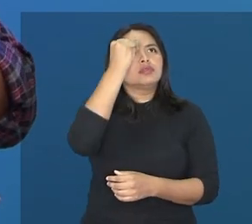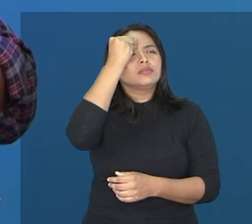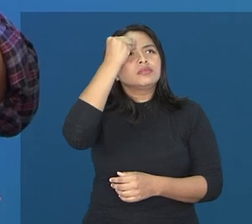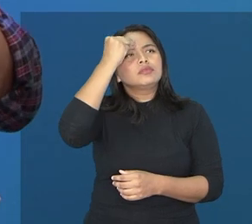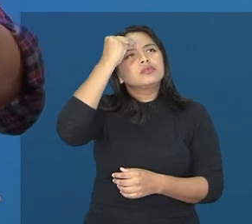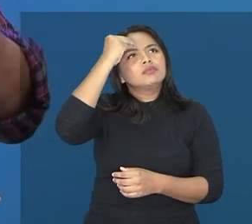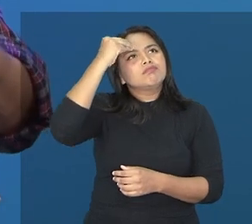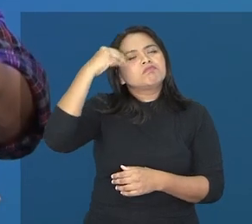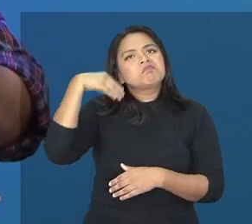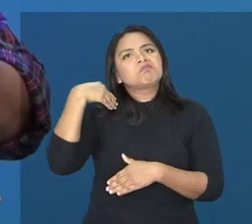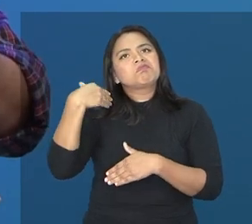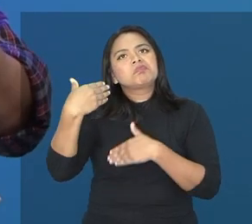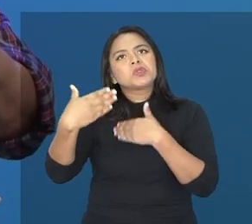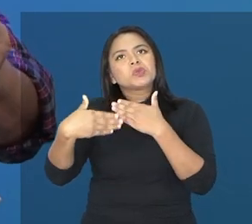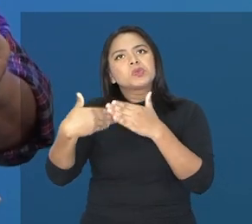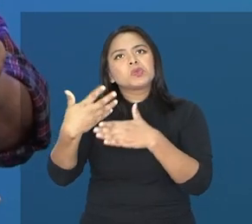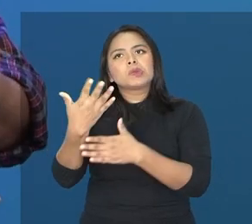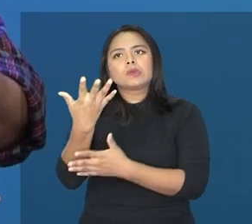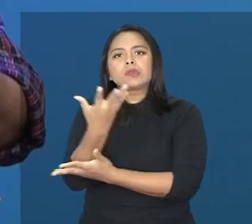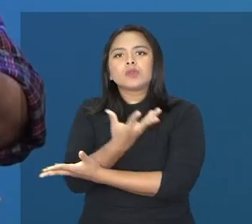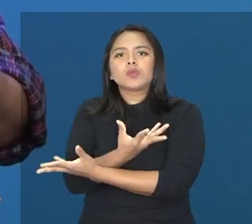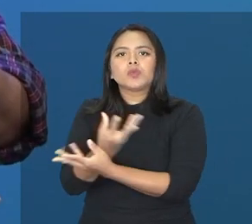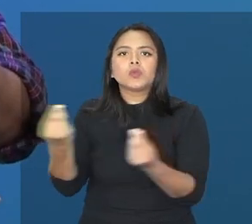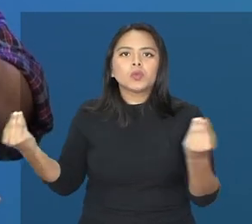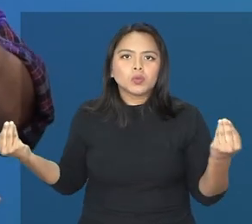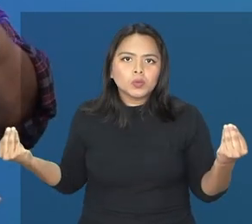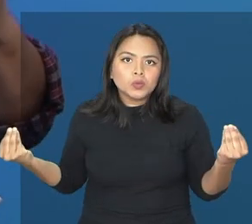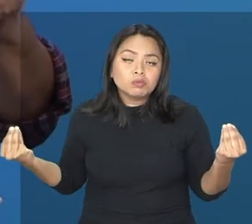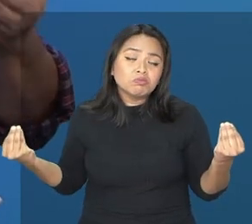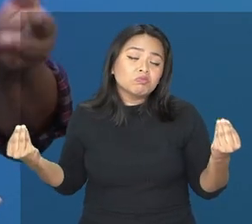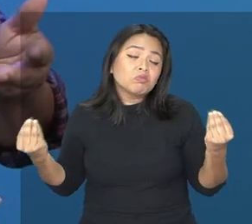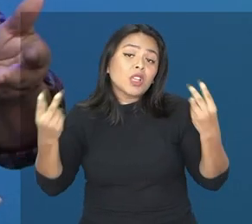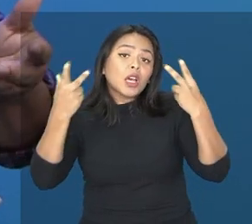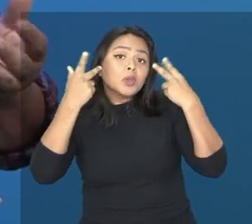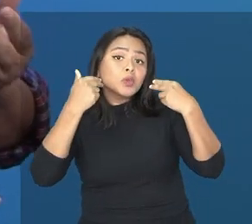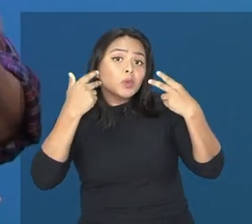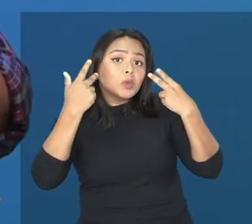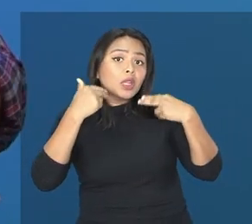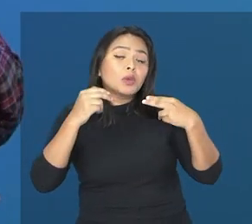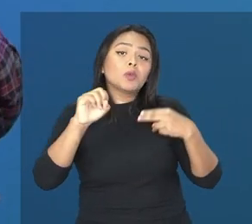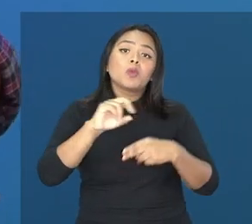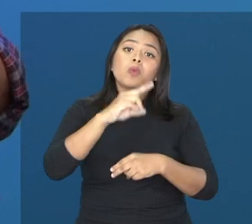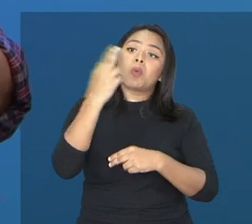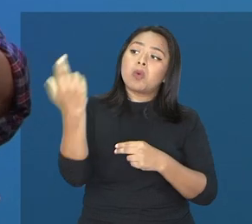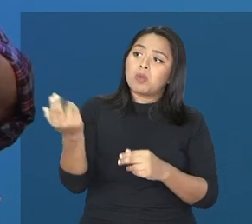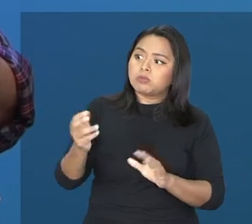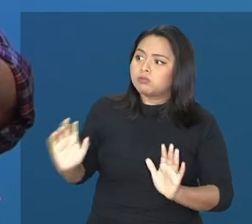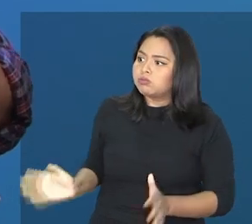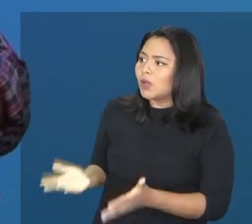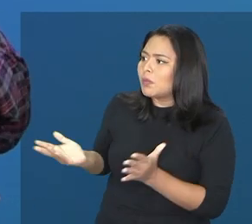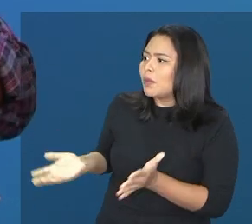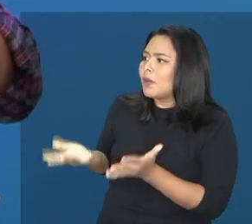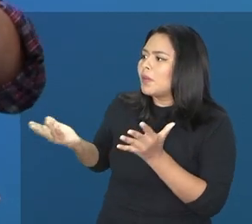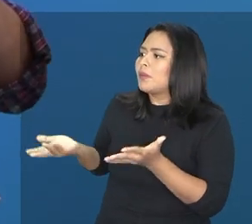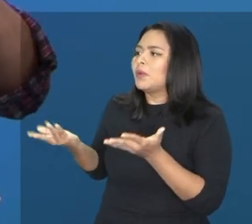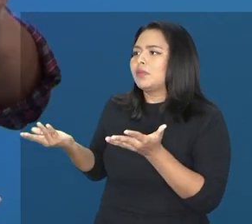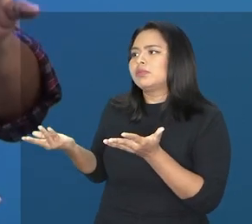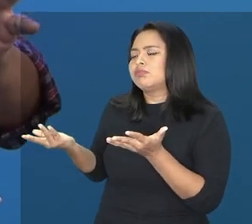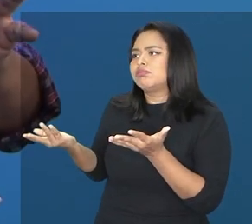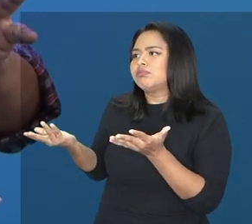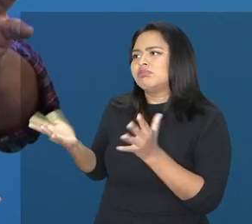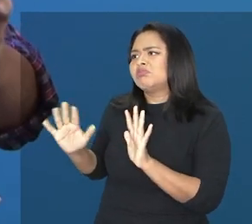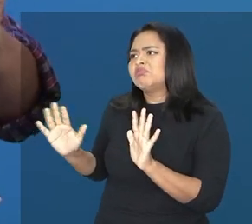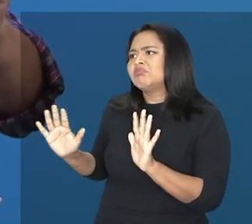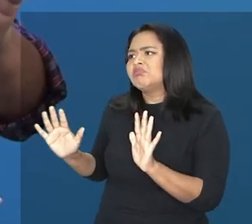ir se perdendo ao longo do tempo, naturalmente, ou mesmo que haja estímulos. Aquele foi o